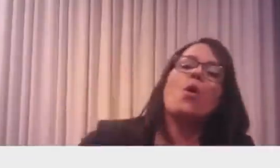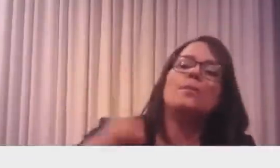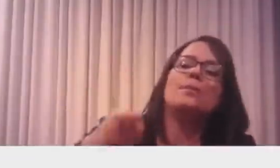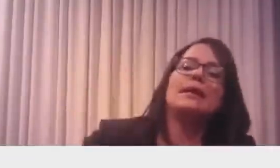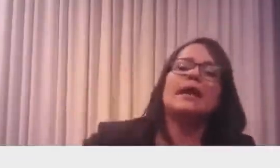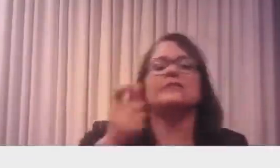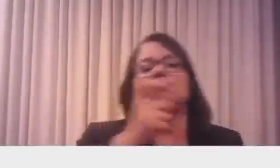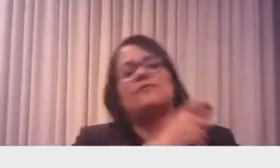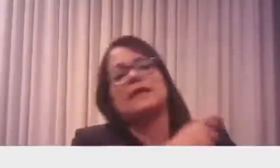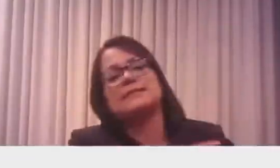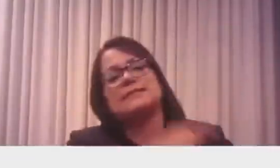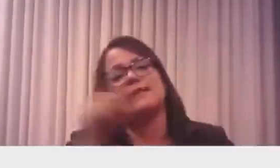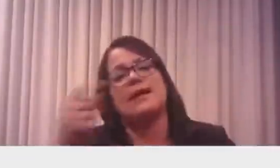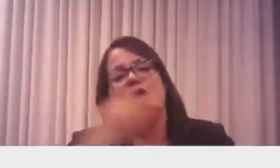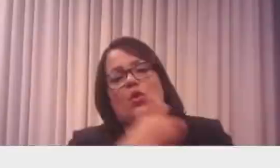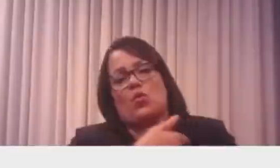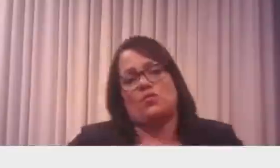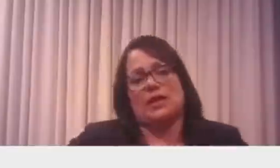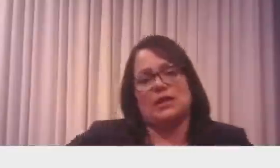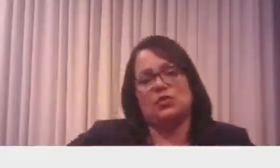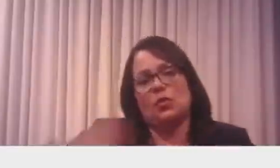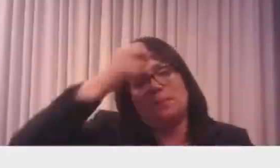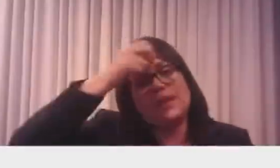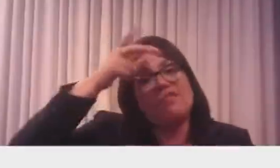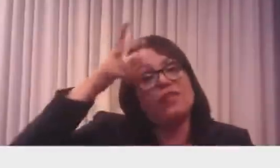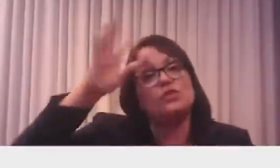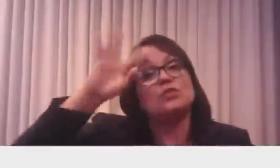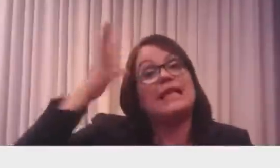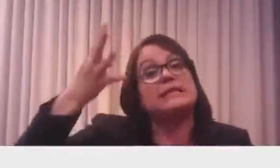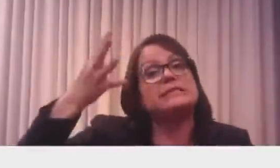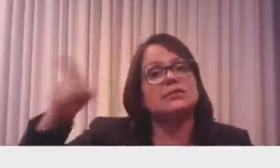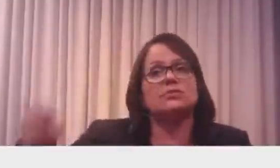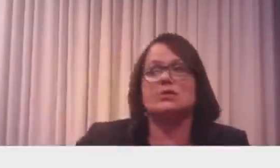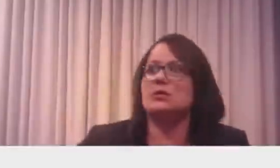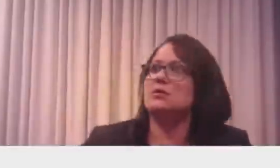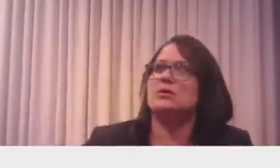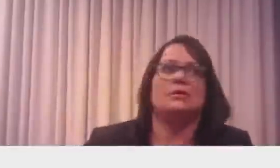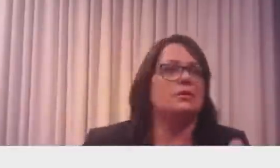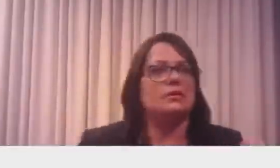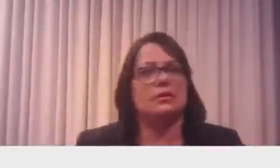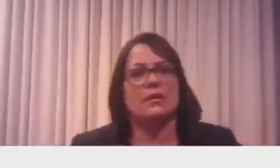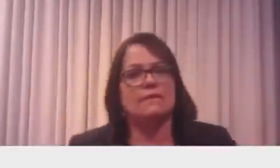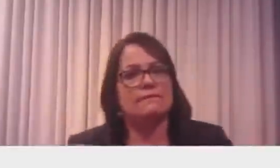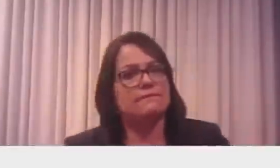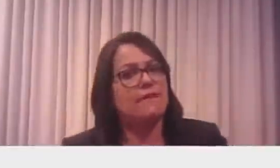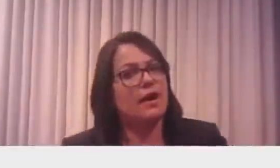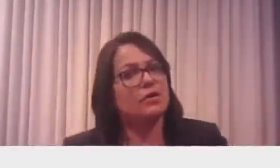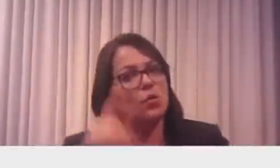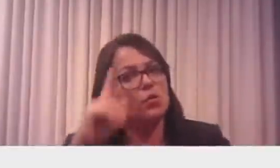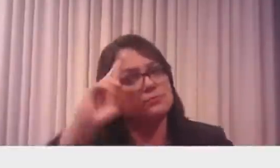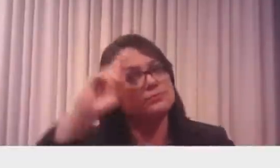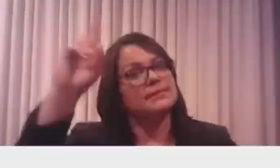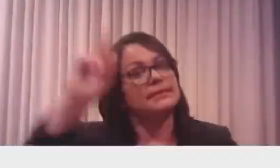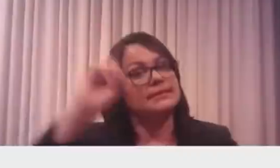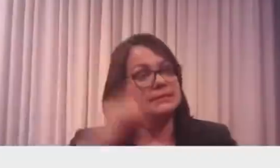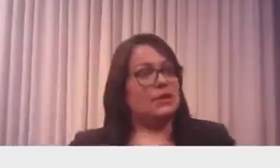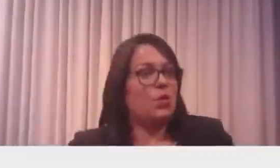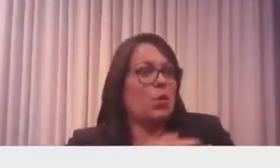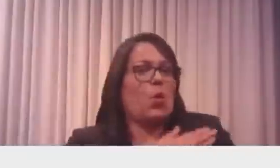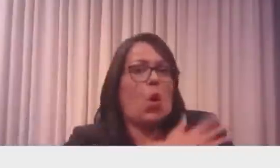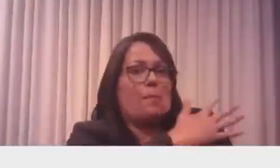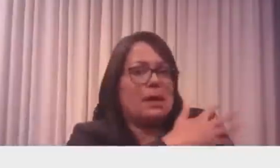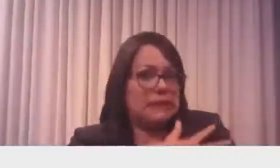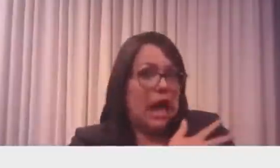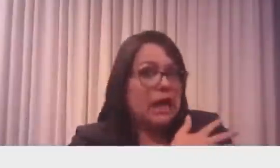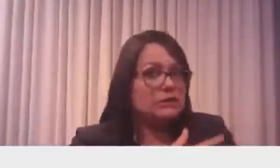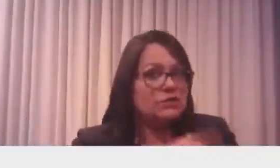vacina compete a governadores e prefeitos. É uma realidade. Falta um comandante para isso daí. Se eu fosse comandante, eu saberia